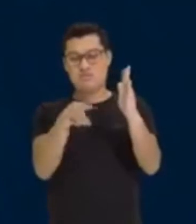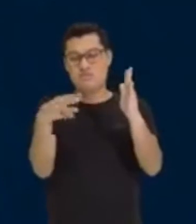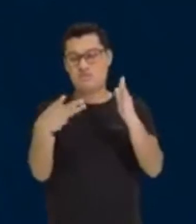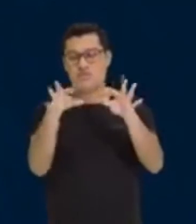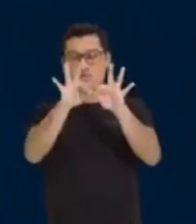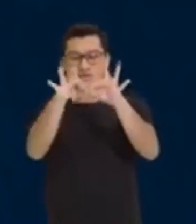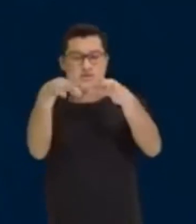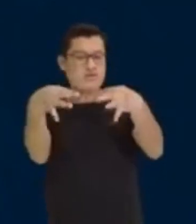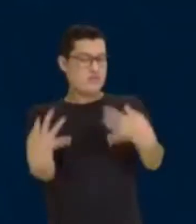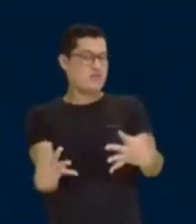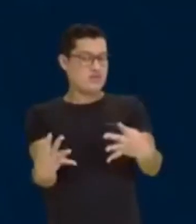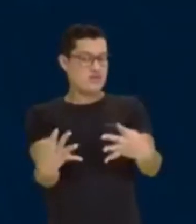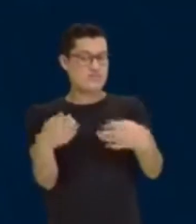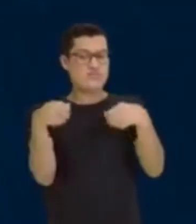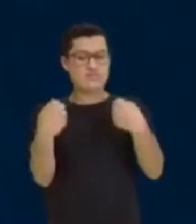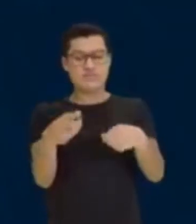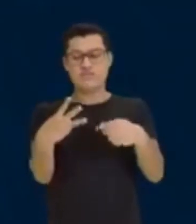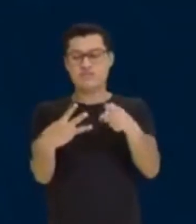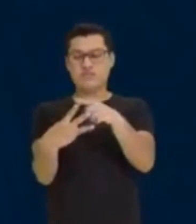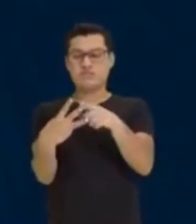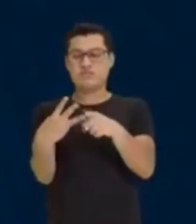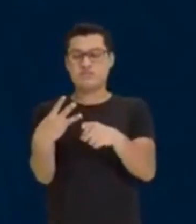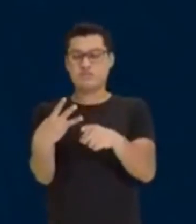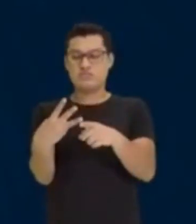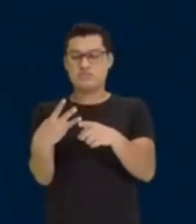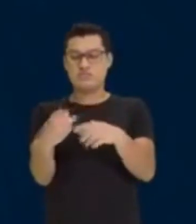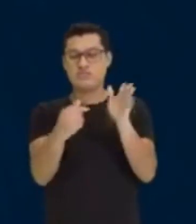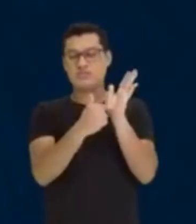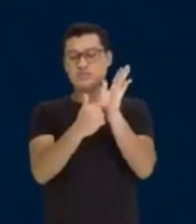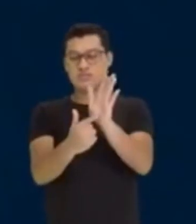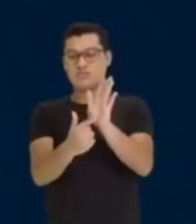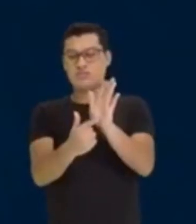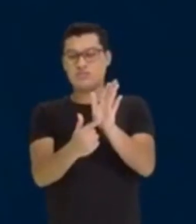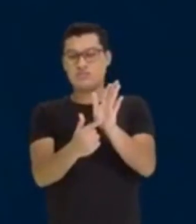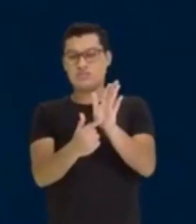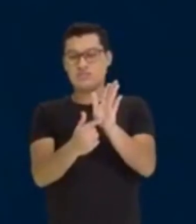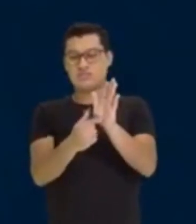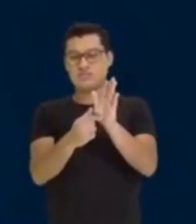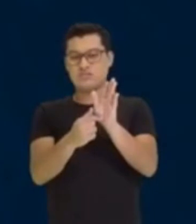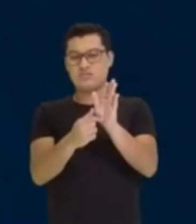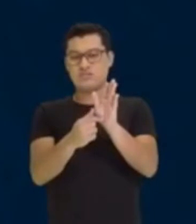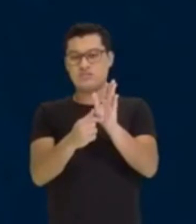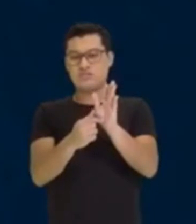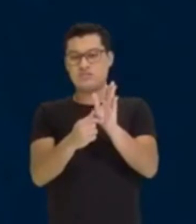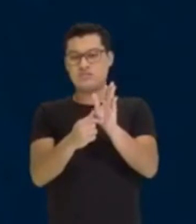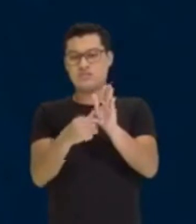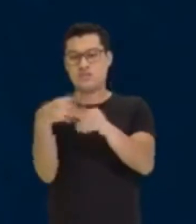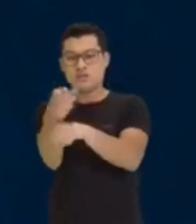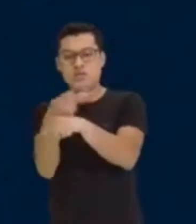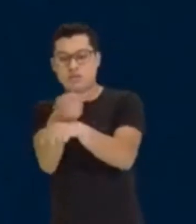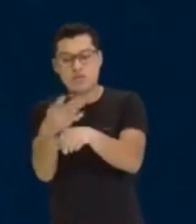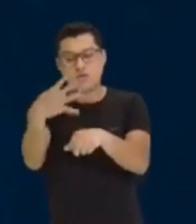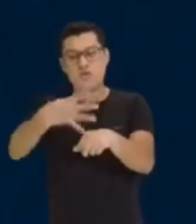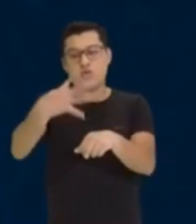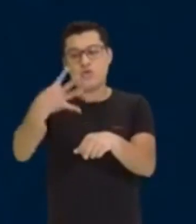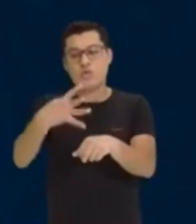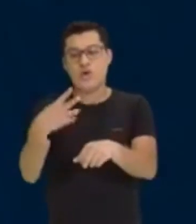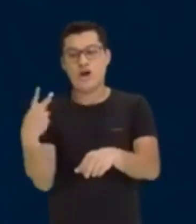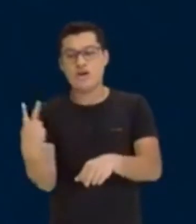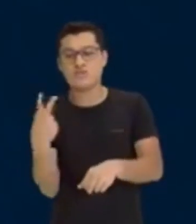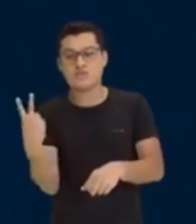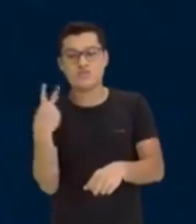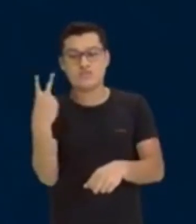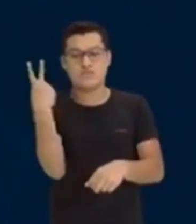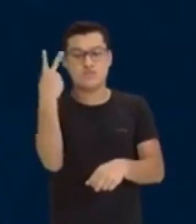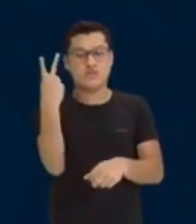é necessário que 3 valores sejam apresentados para que assim descubra-se o quarto valor. O que eu estou falando é que numa proporção,